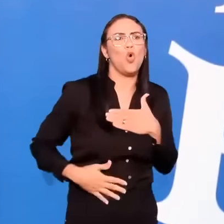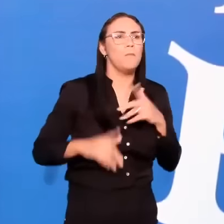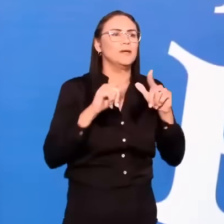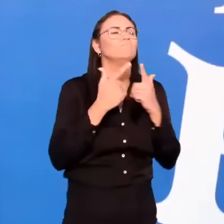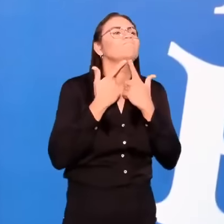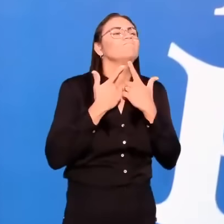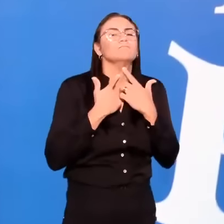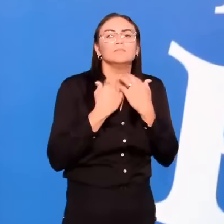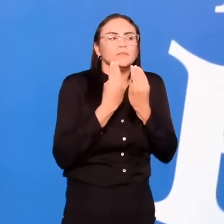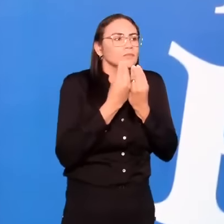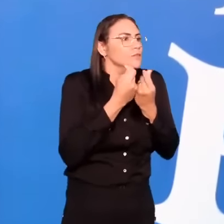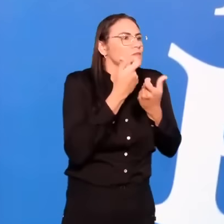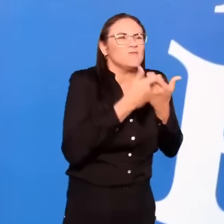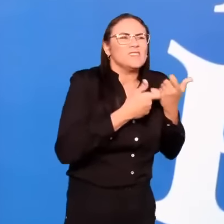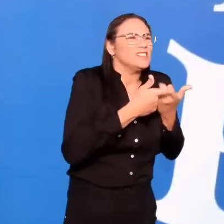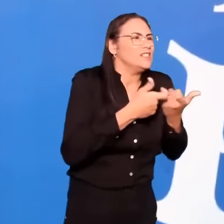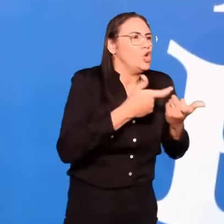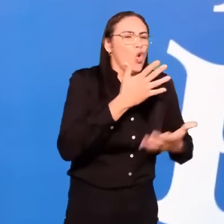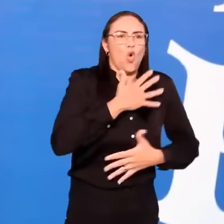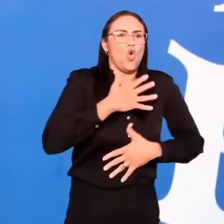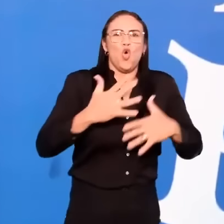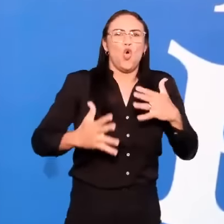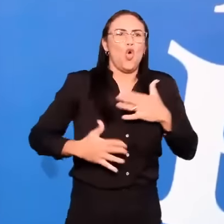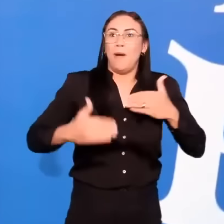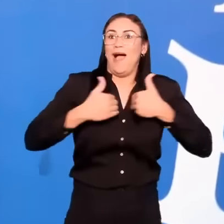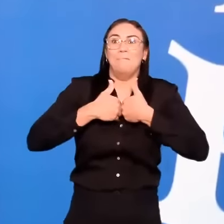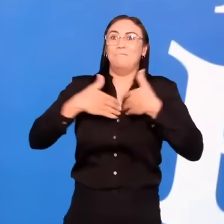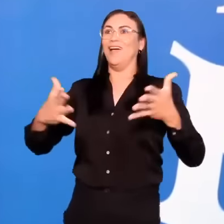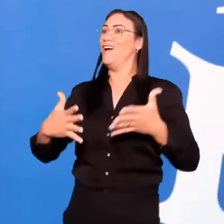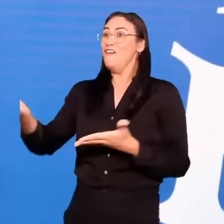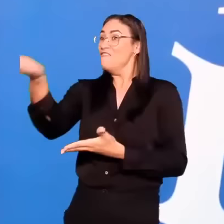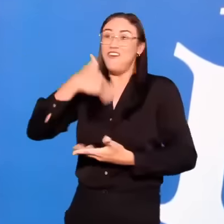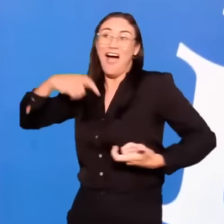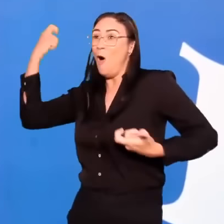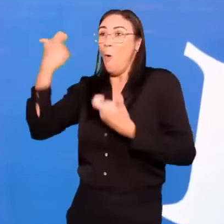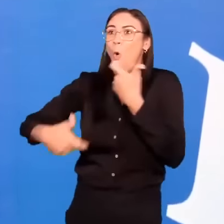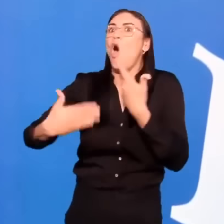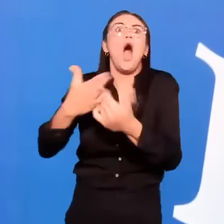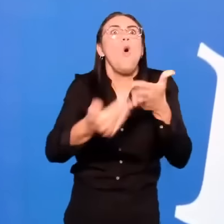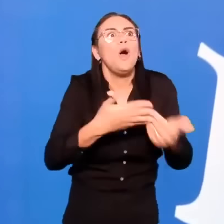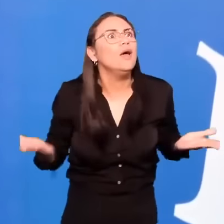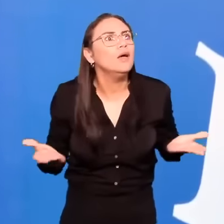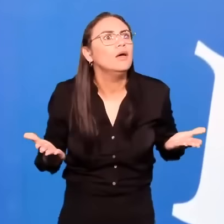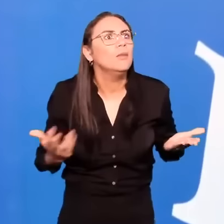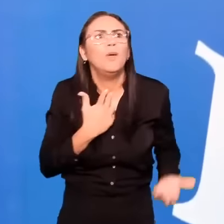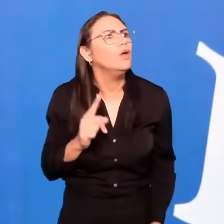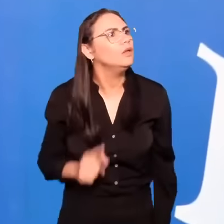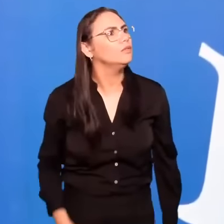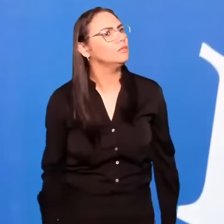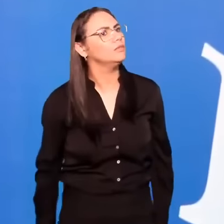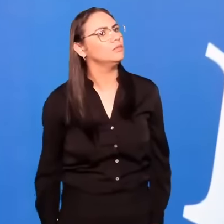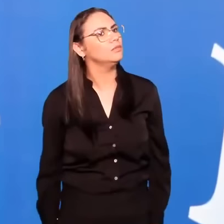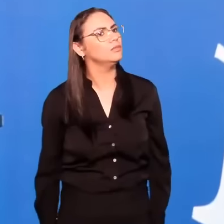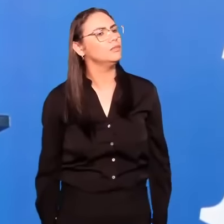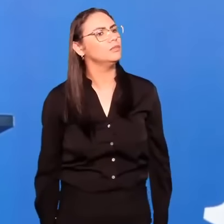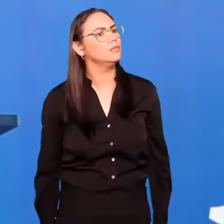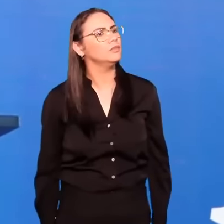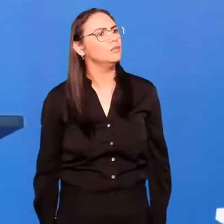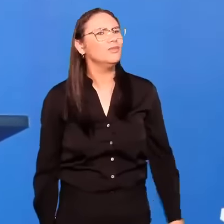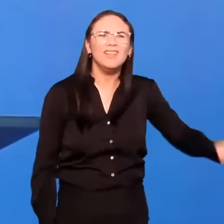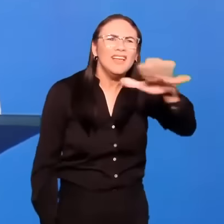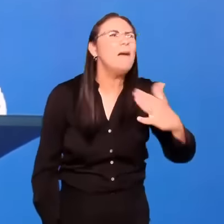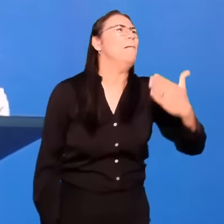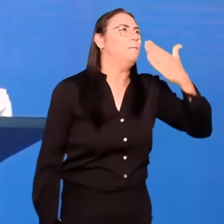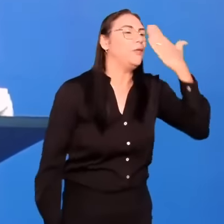não entregar o corpo a qualquer um. Não entregue o seu corpo às prostitutas. Não